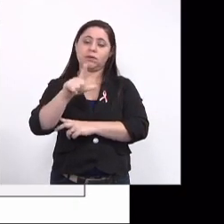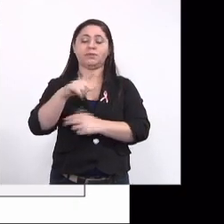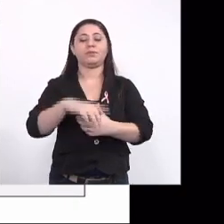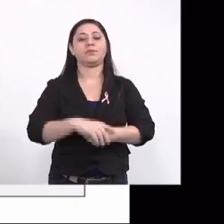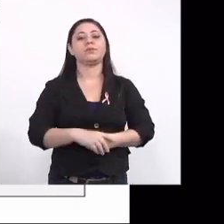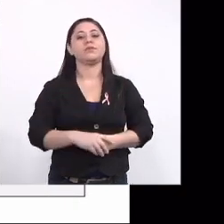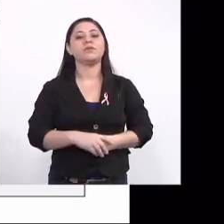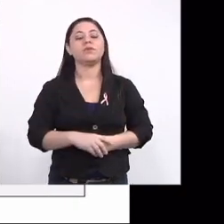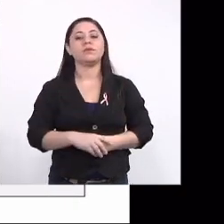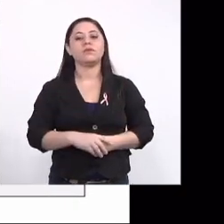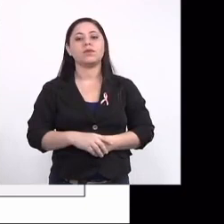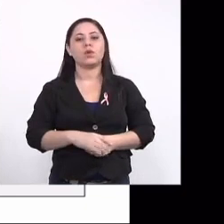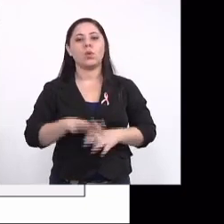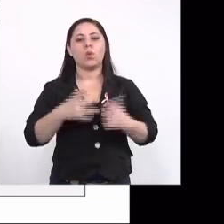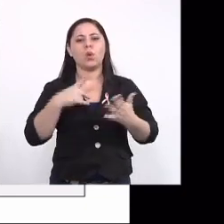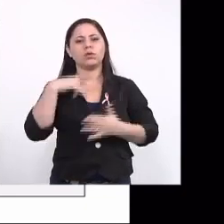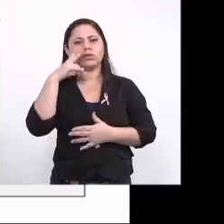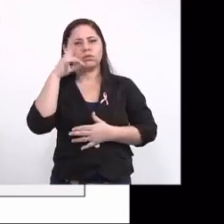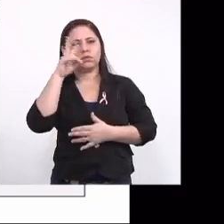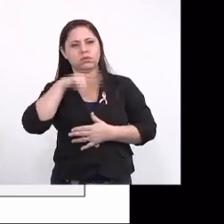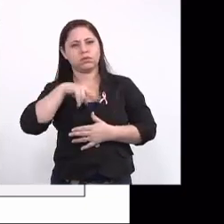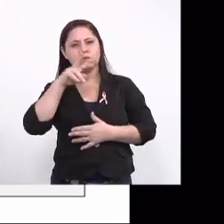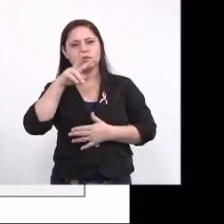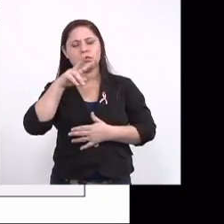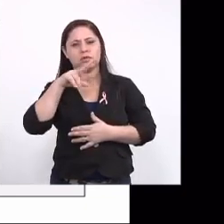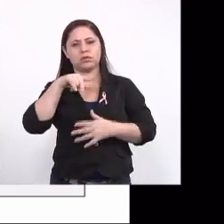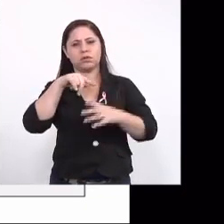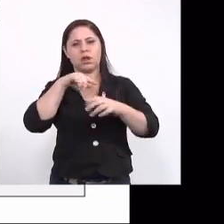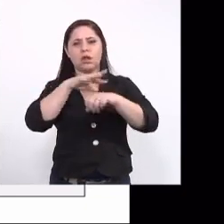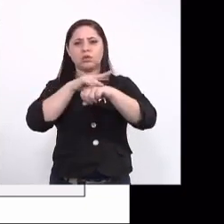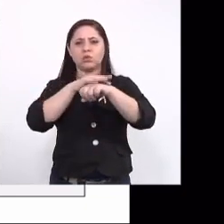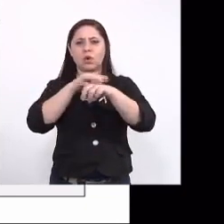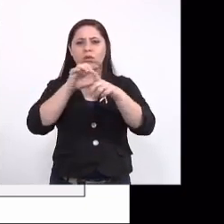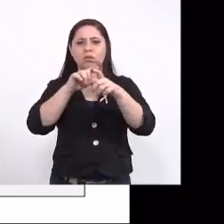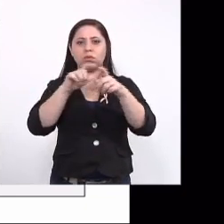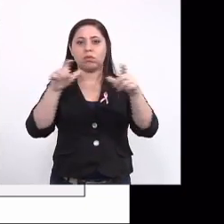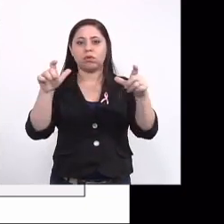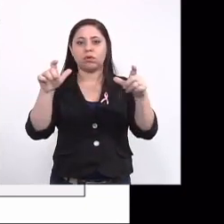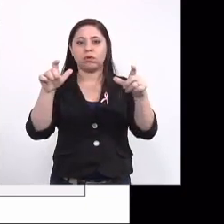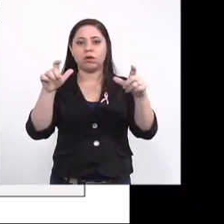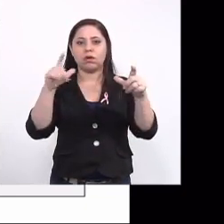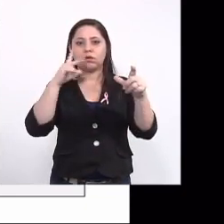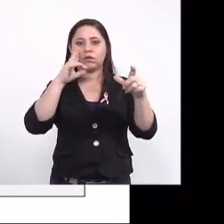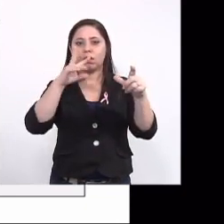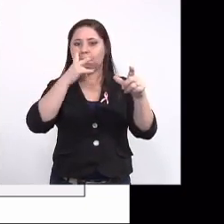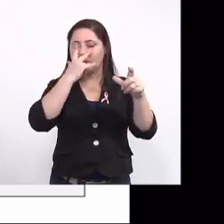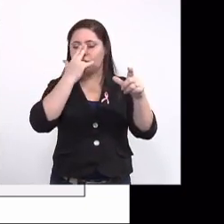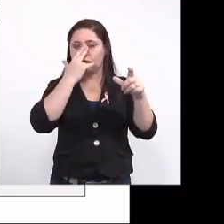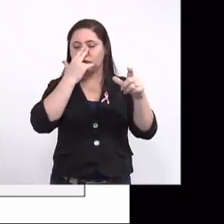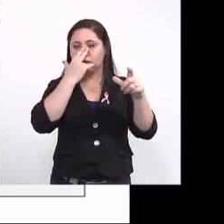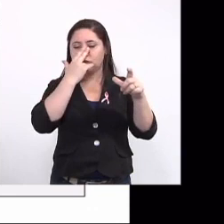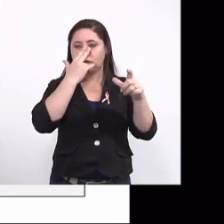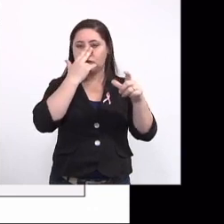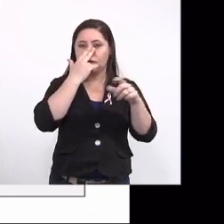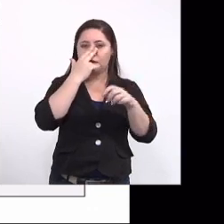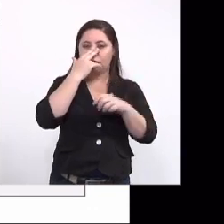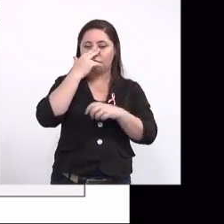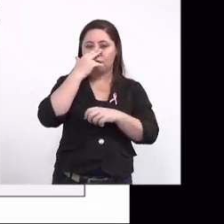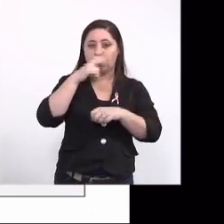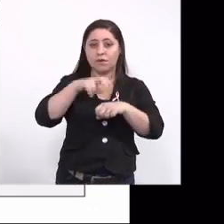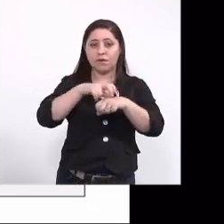Então, aqui, quando a gente olha para a distribuição espacial da doença, a gente, em verdinho aqui, são os